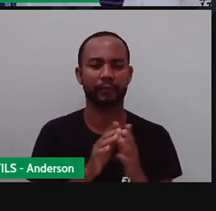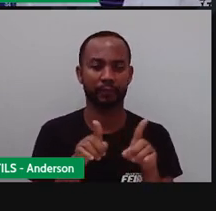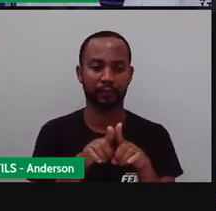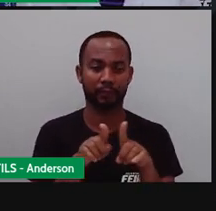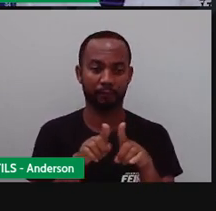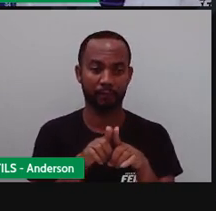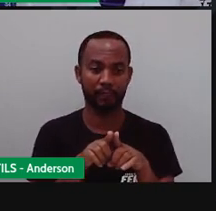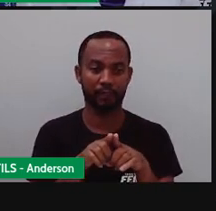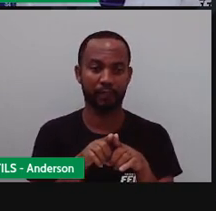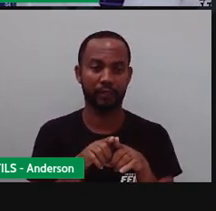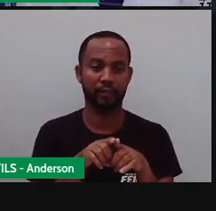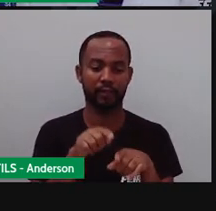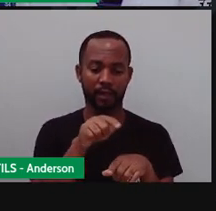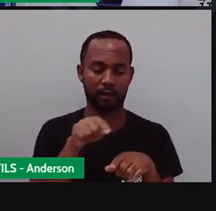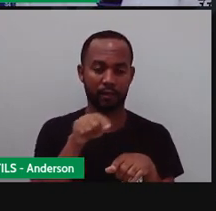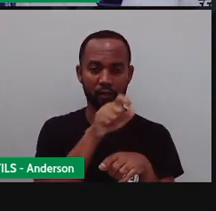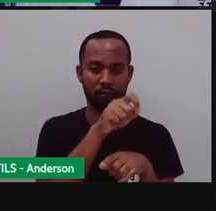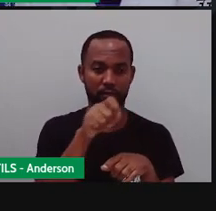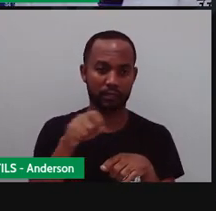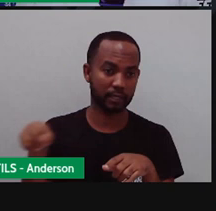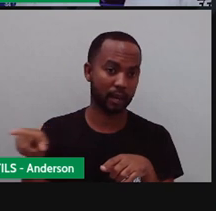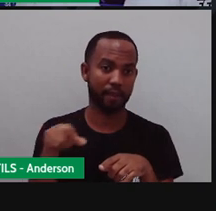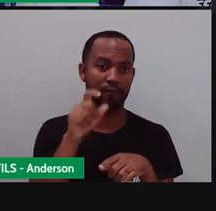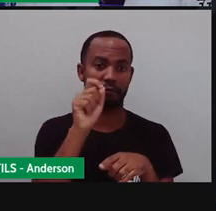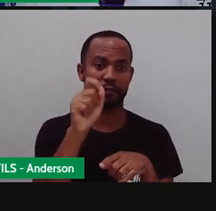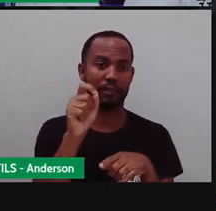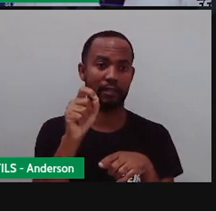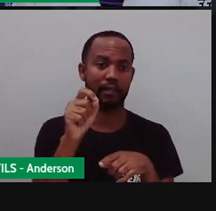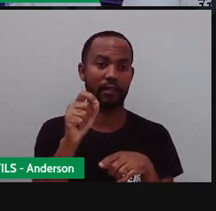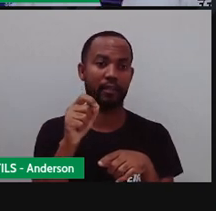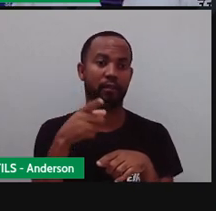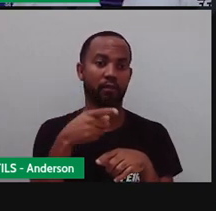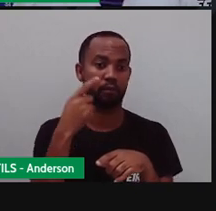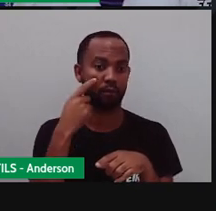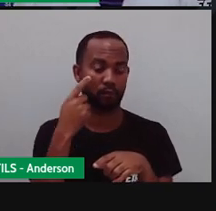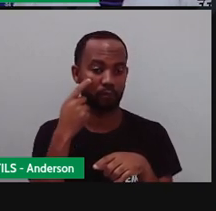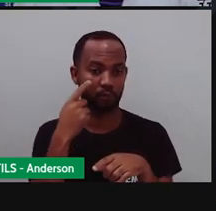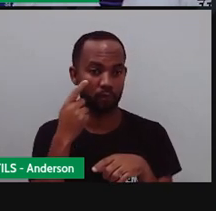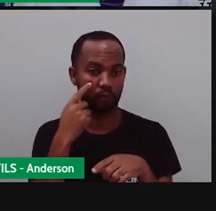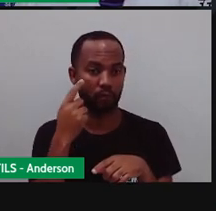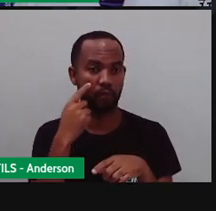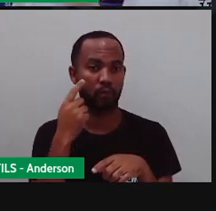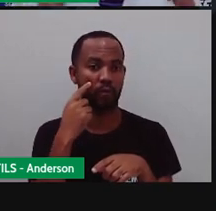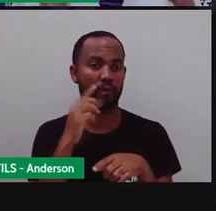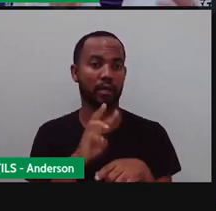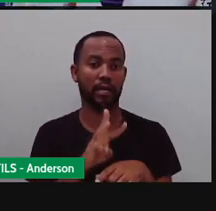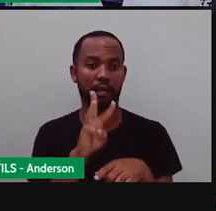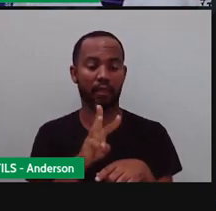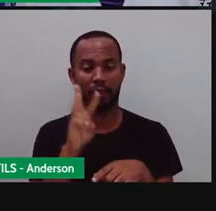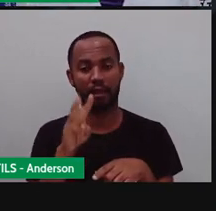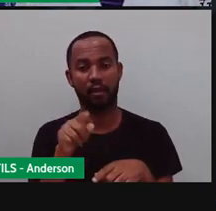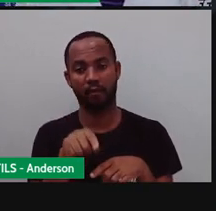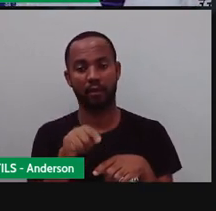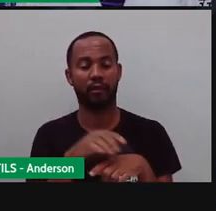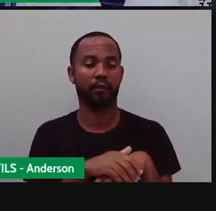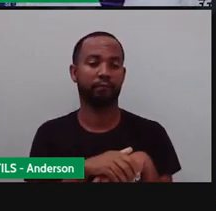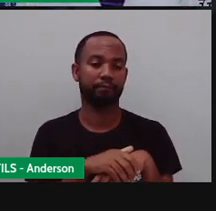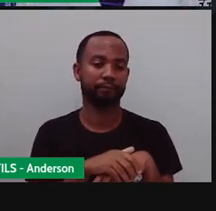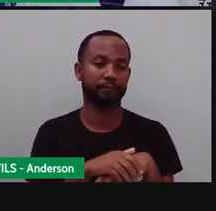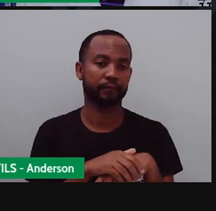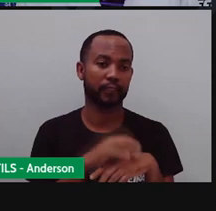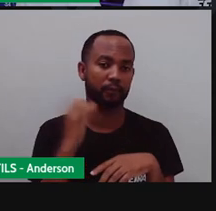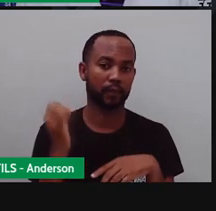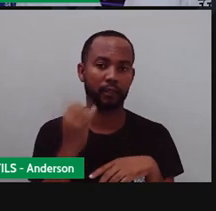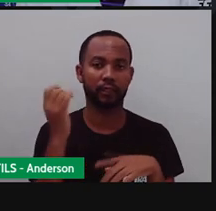canal da Seduc, porque isso é muito importante pra gente. Compartilha também o vídeo da gente aí, ó, pro maior número